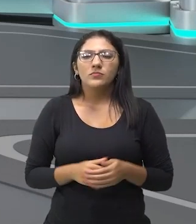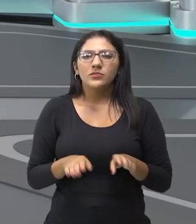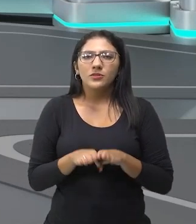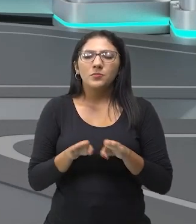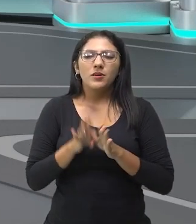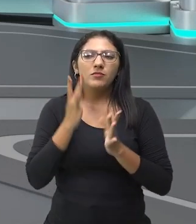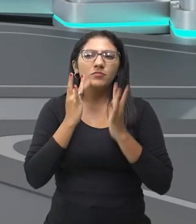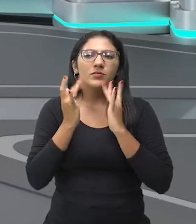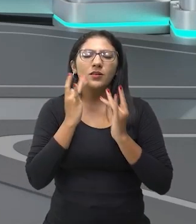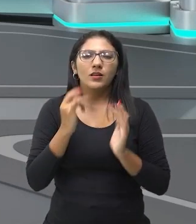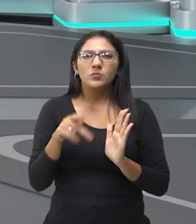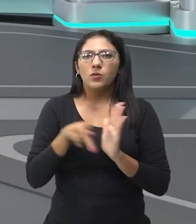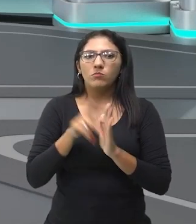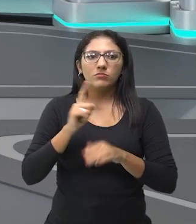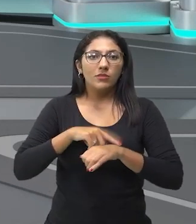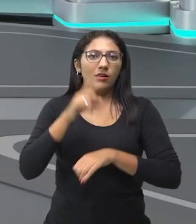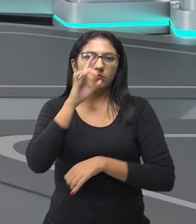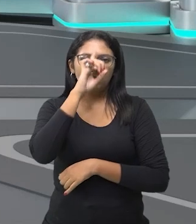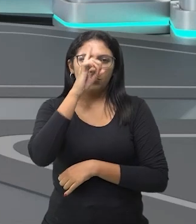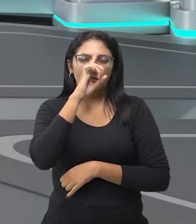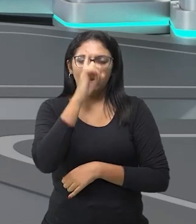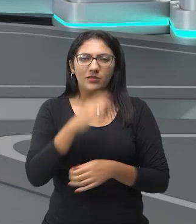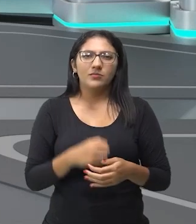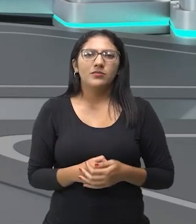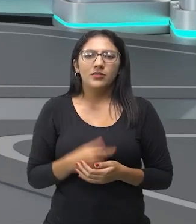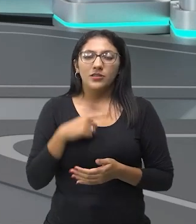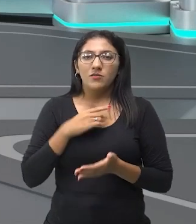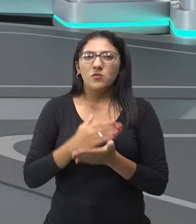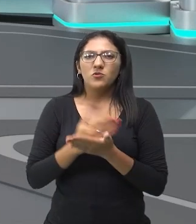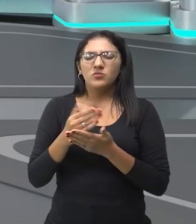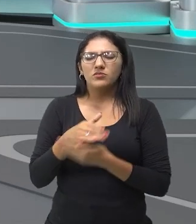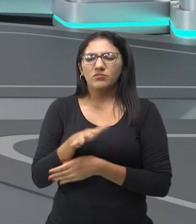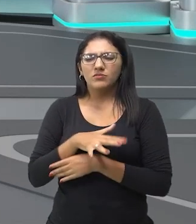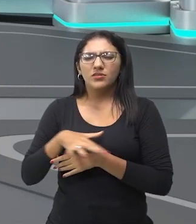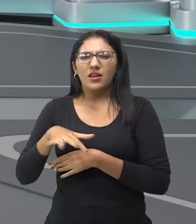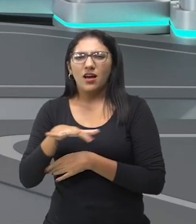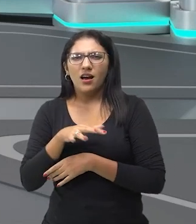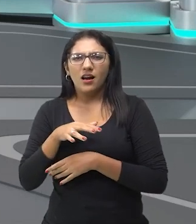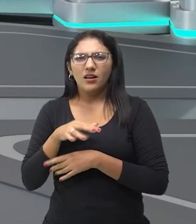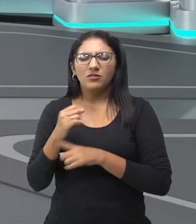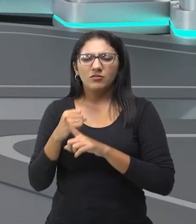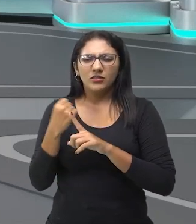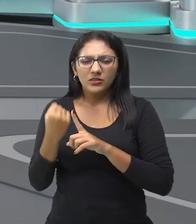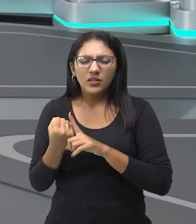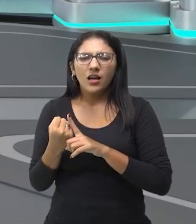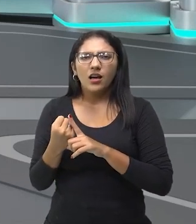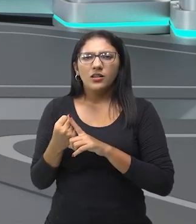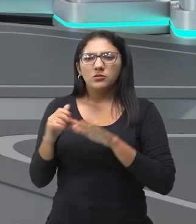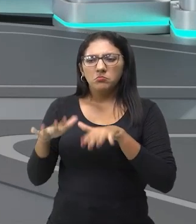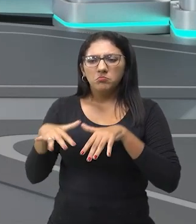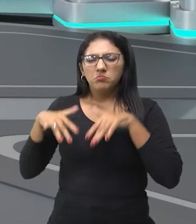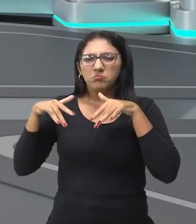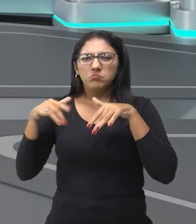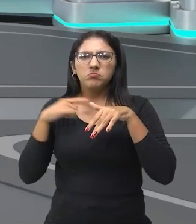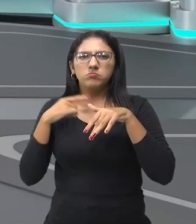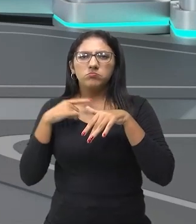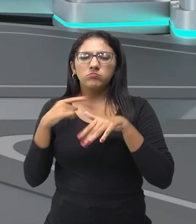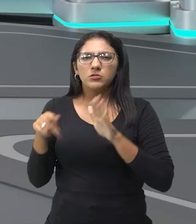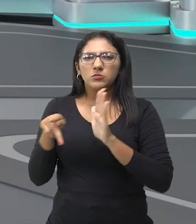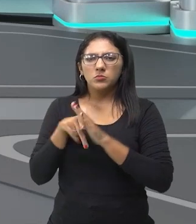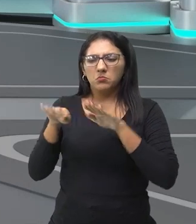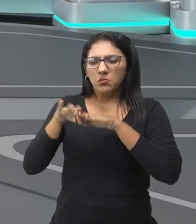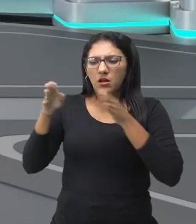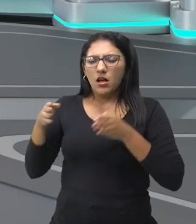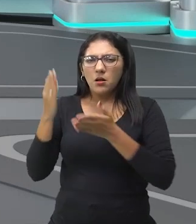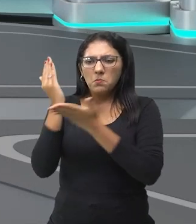improviso, certo? Ele começou nas praças lá, lá da Idade Média. Os palcos se transformaram em